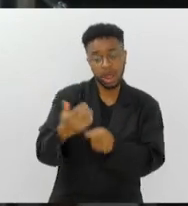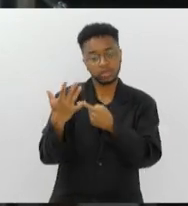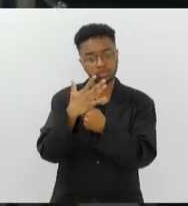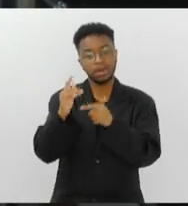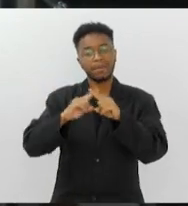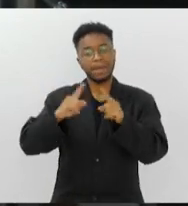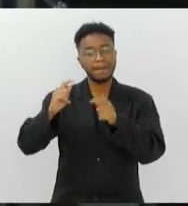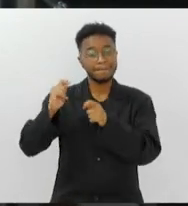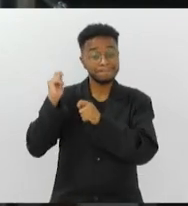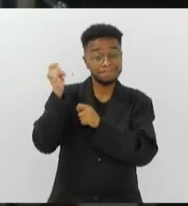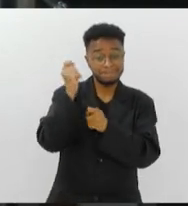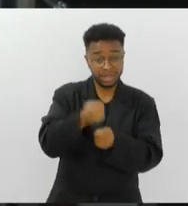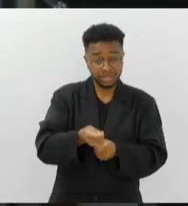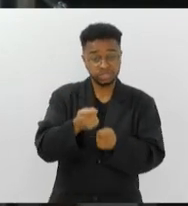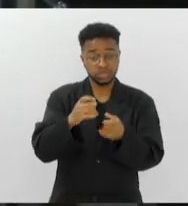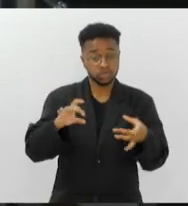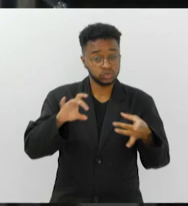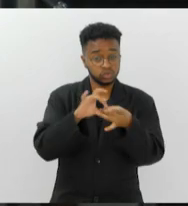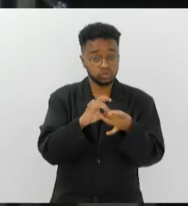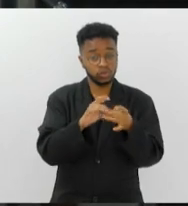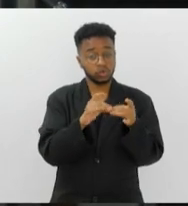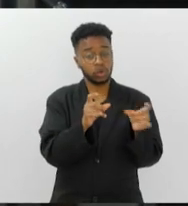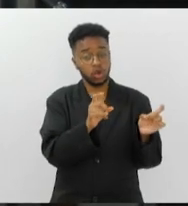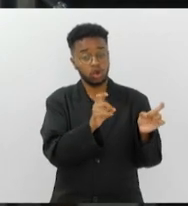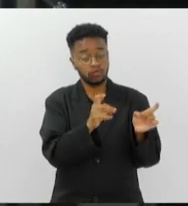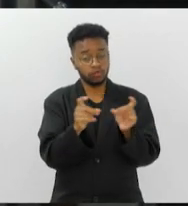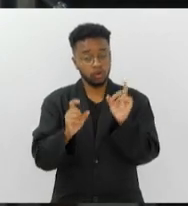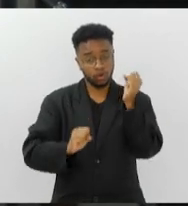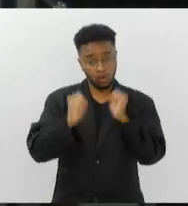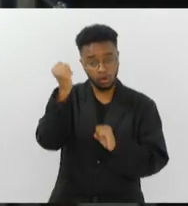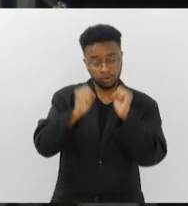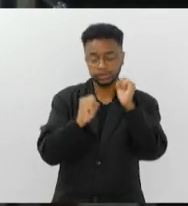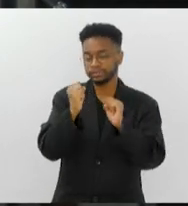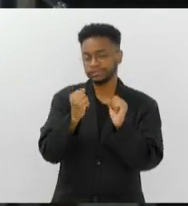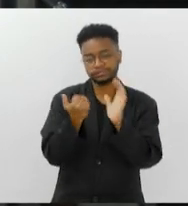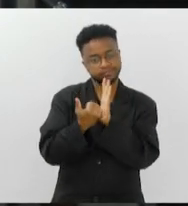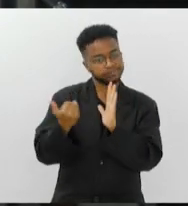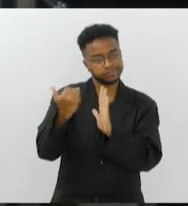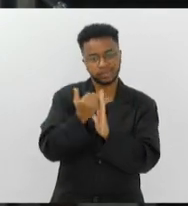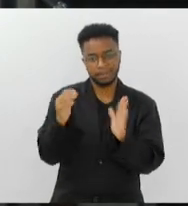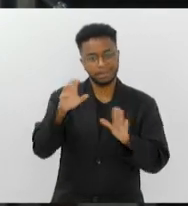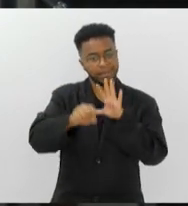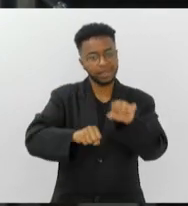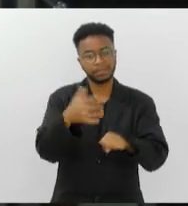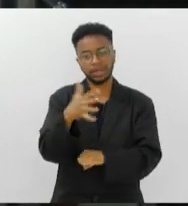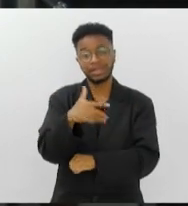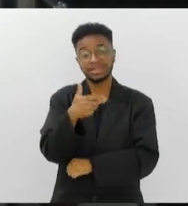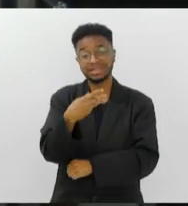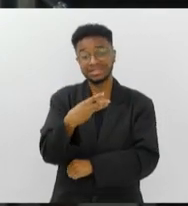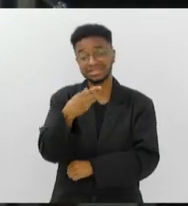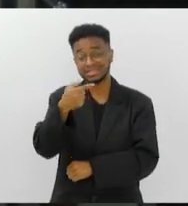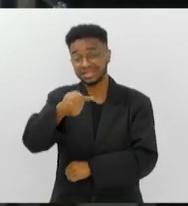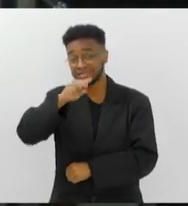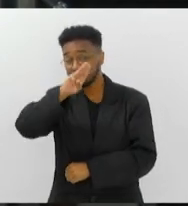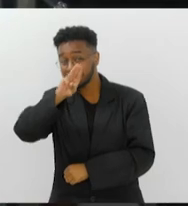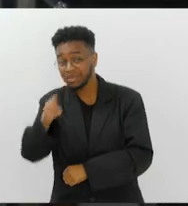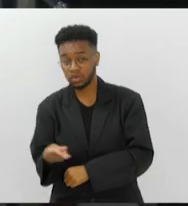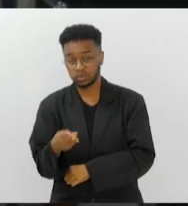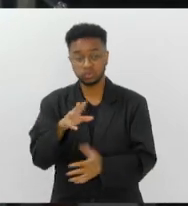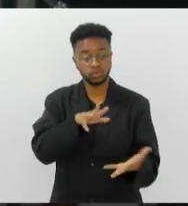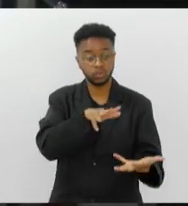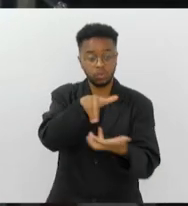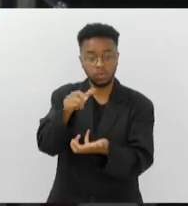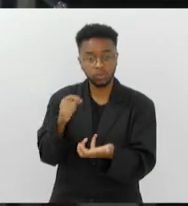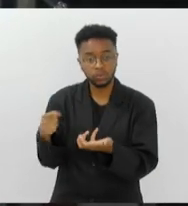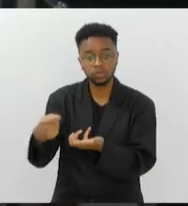é uma pesca que vem dizimando cavalos marinhos pelo mundo inteiro. Tem uma estimativa de captura de 37 milhões de cavalos marinhos no mundo